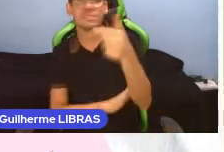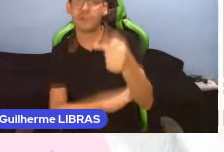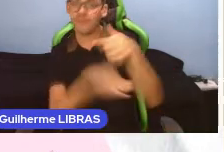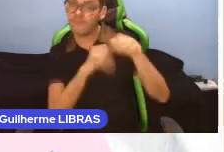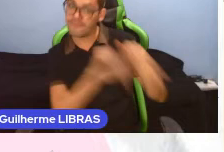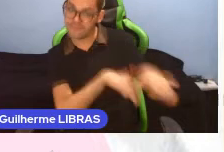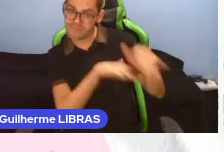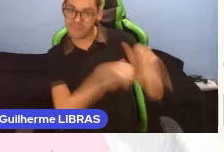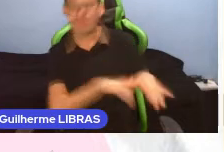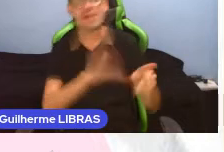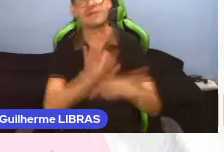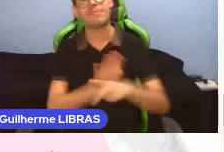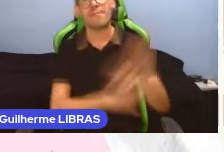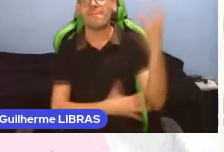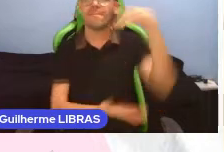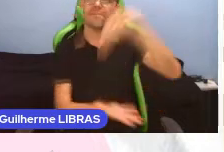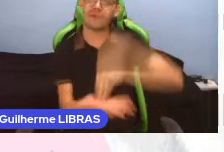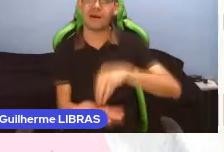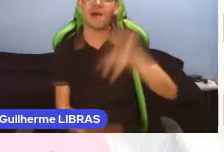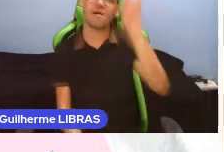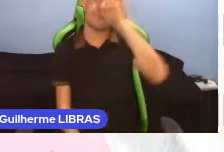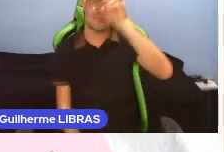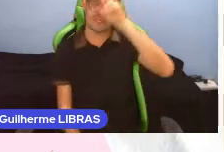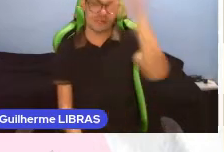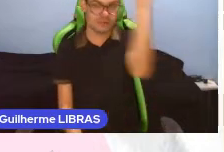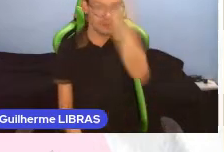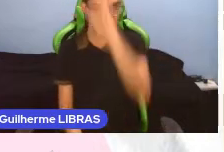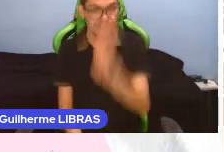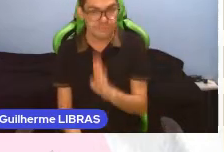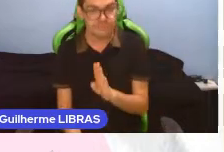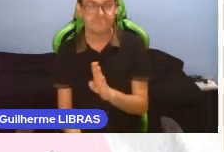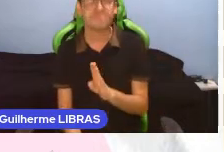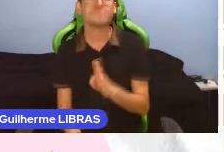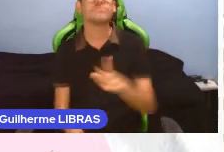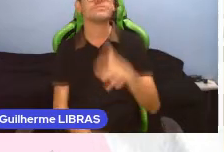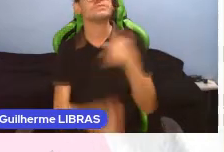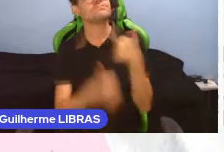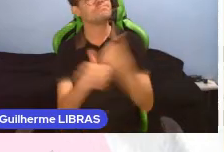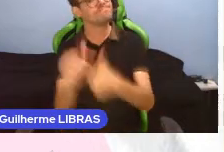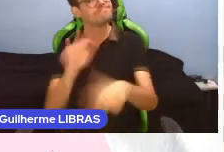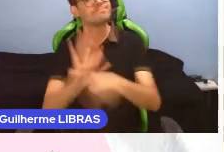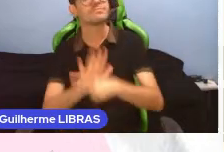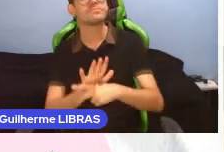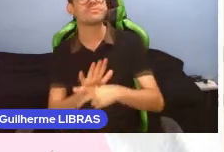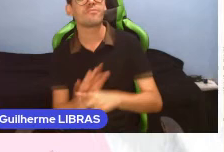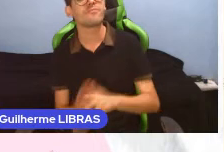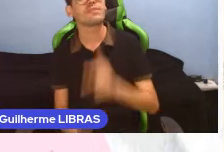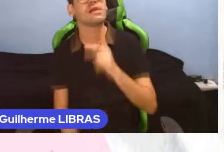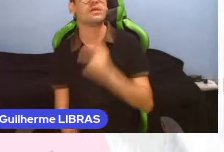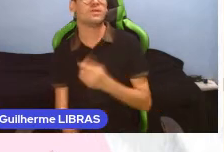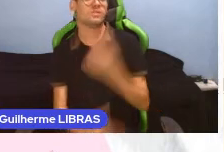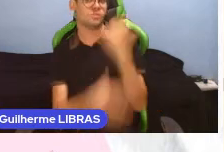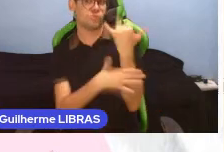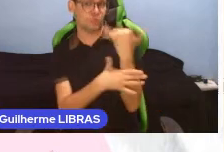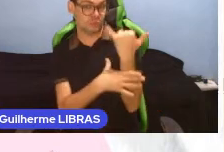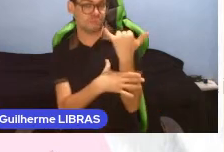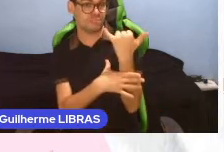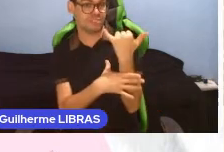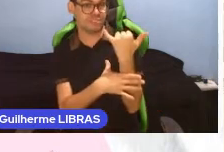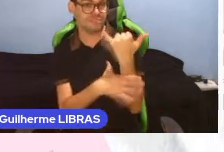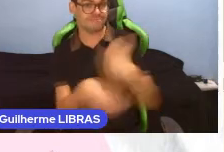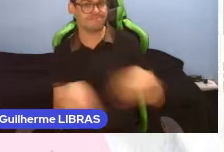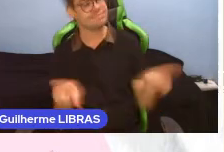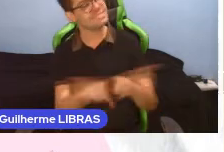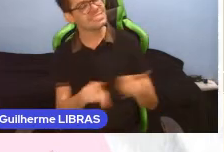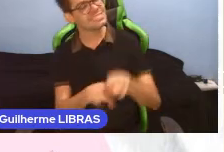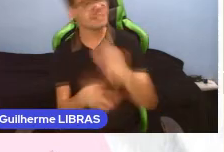data histórica fundadora da nação brasileira. Acompanhe pelo nosso canal no YouTube e inscreva-se